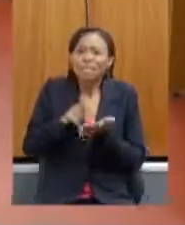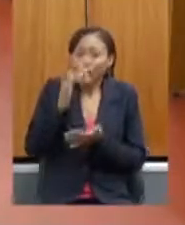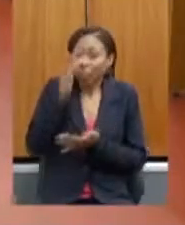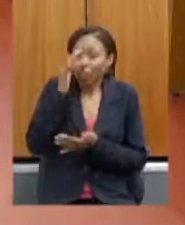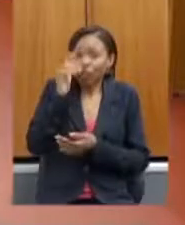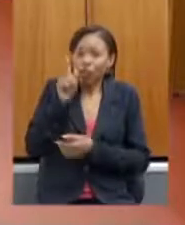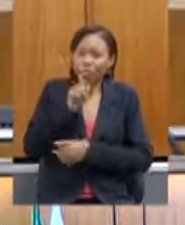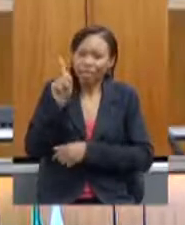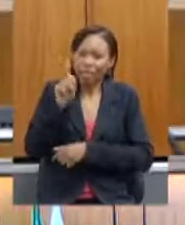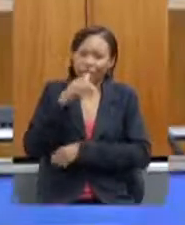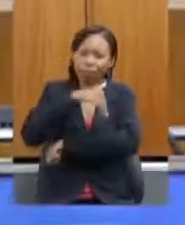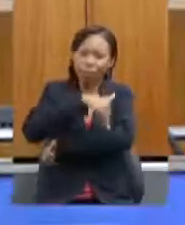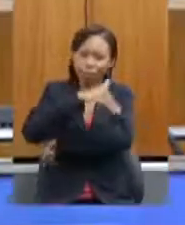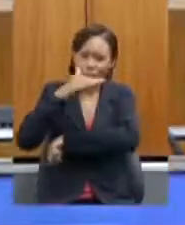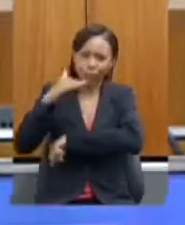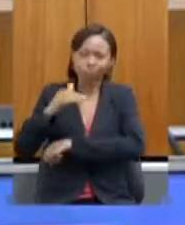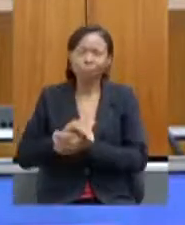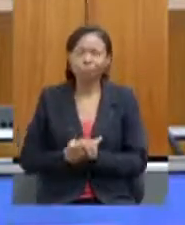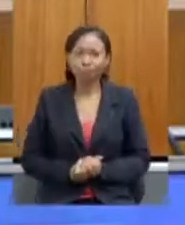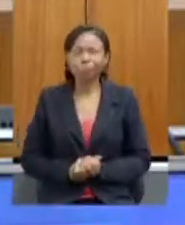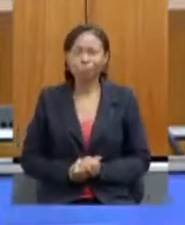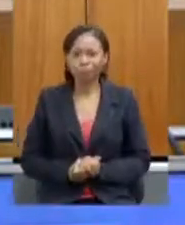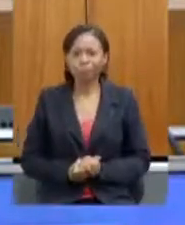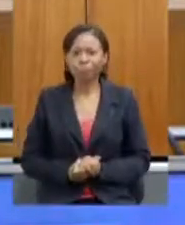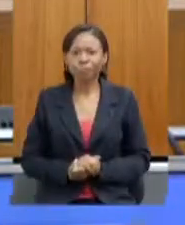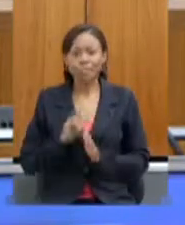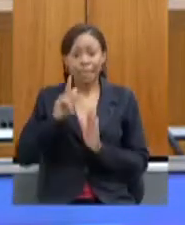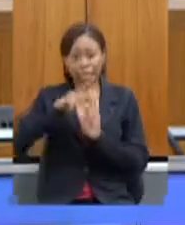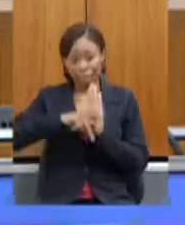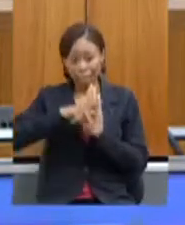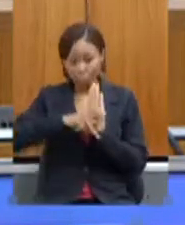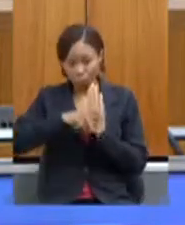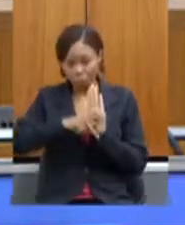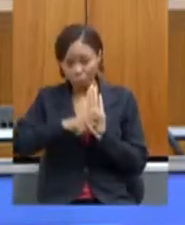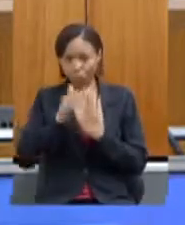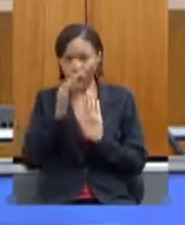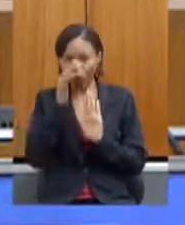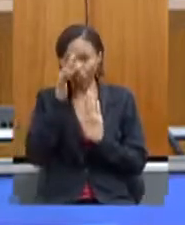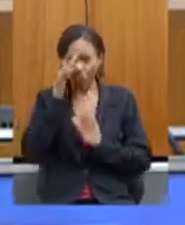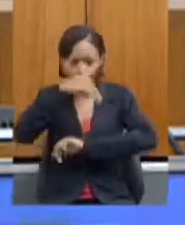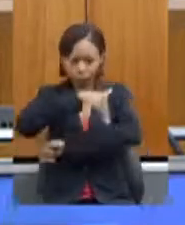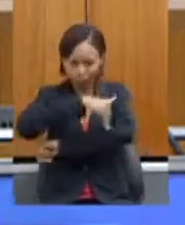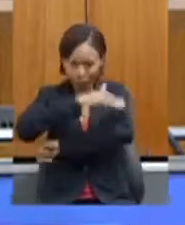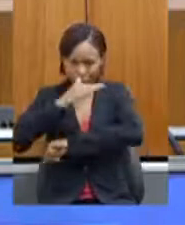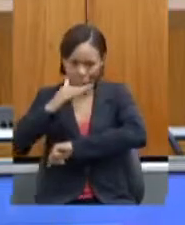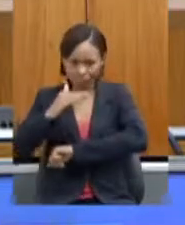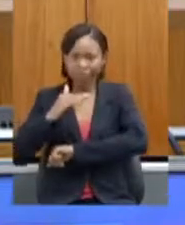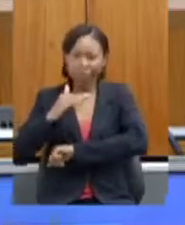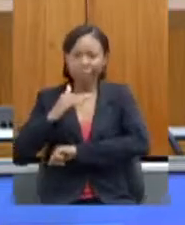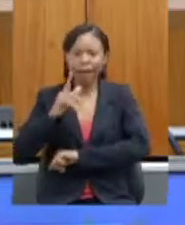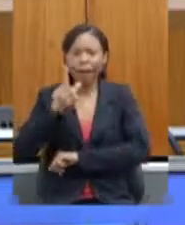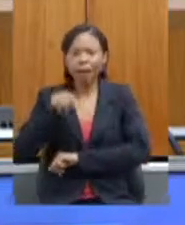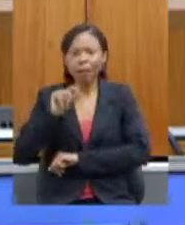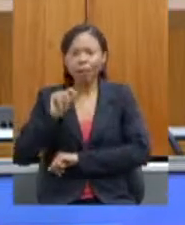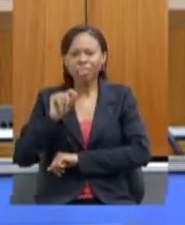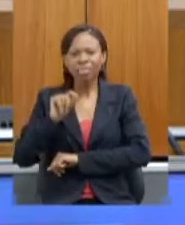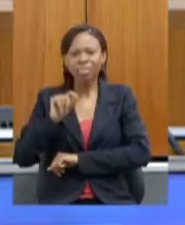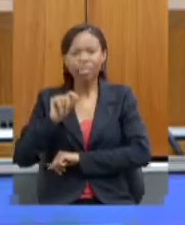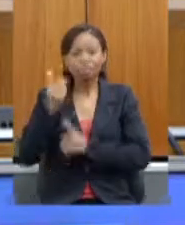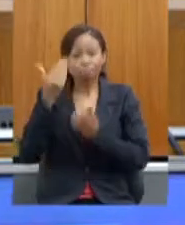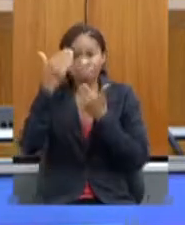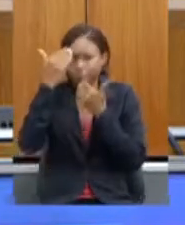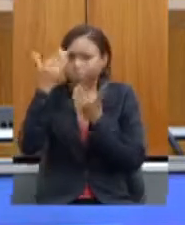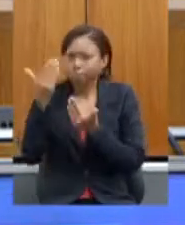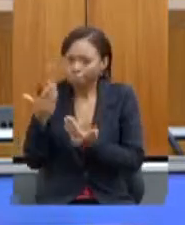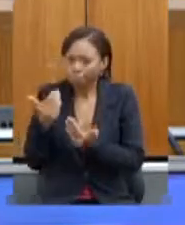esse projeto deputado que o senhor foi sempre parceiro nosso desde o começo e também agradeço